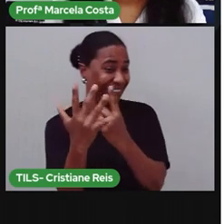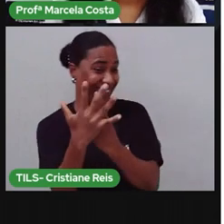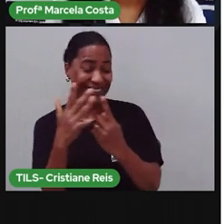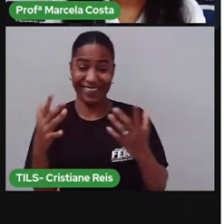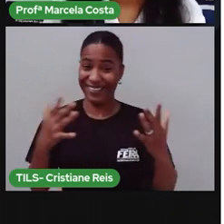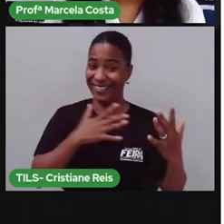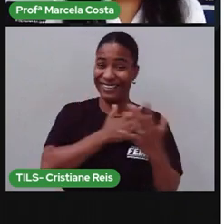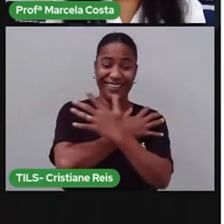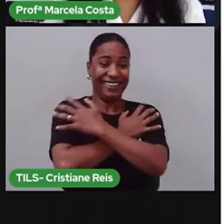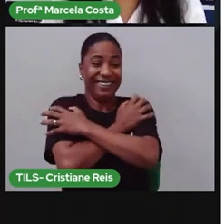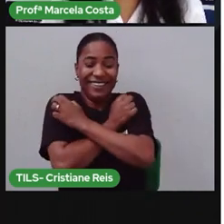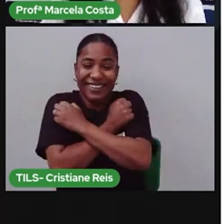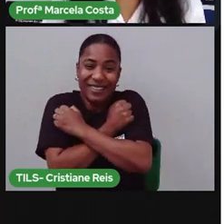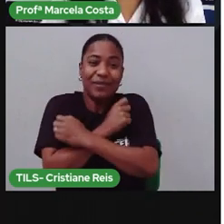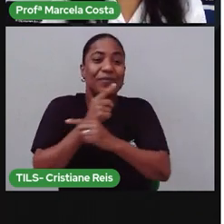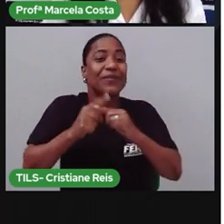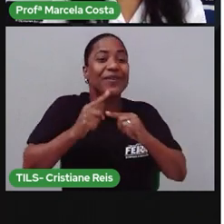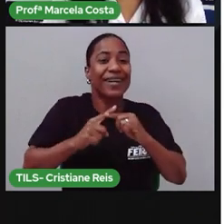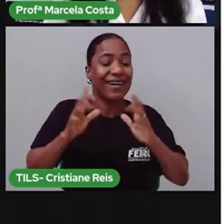cheirosa.